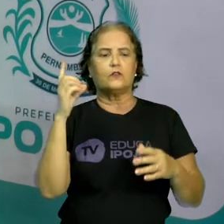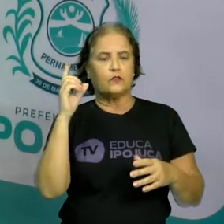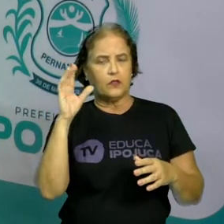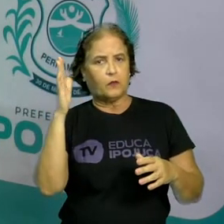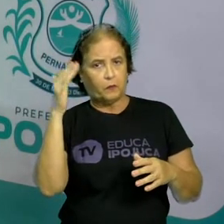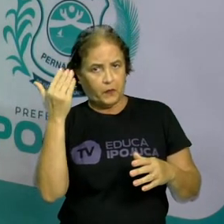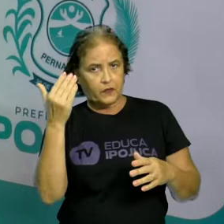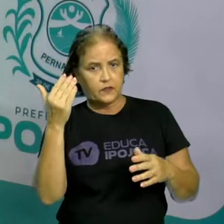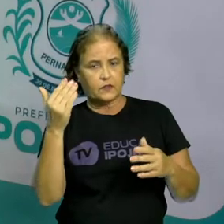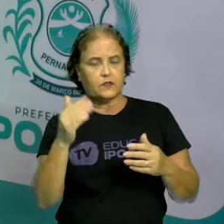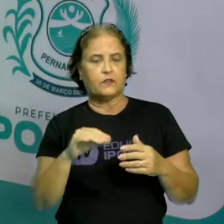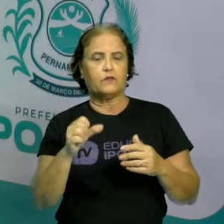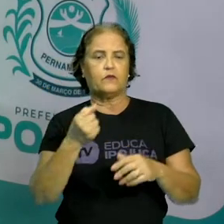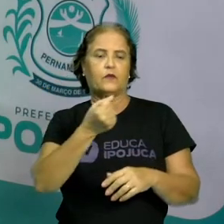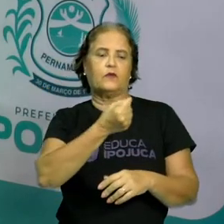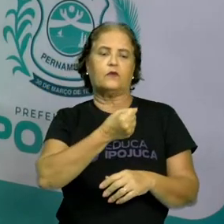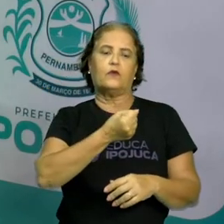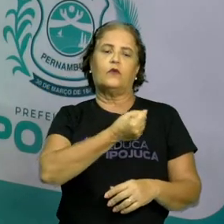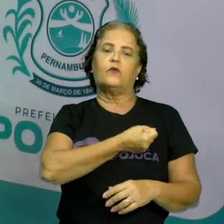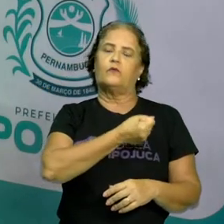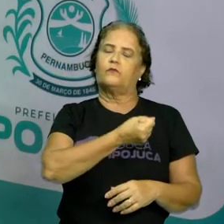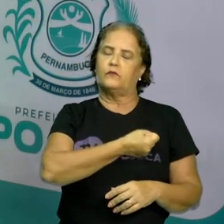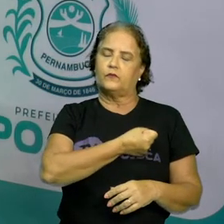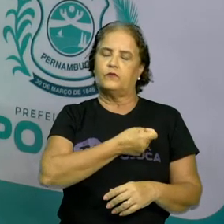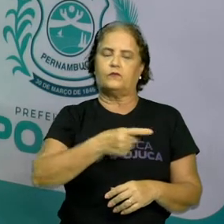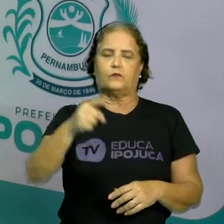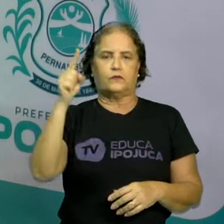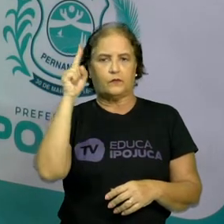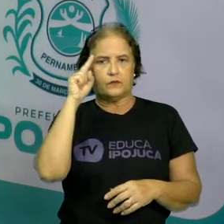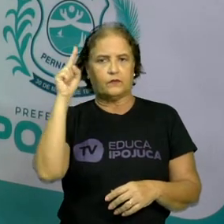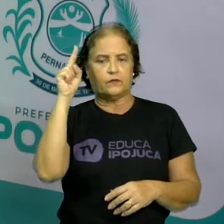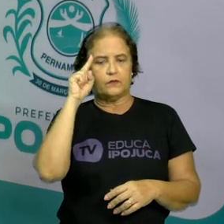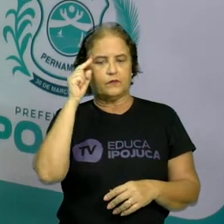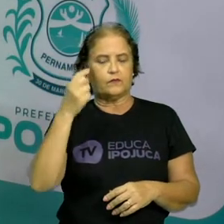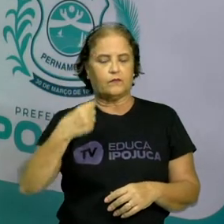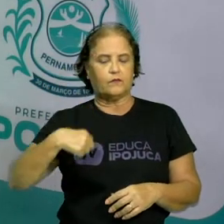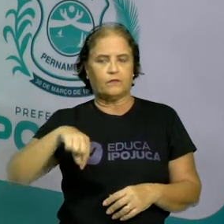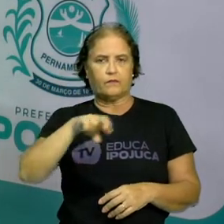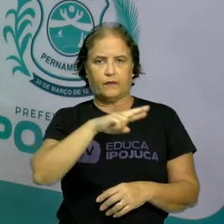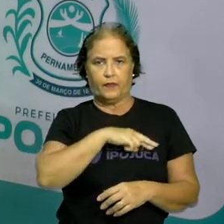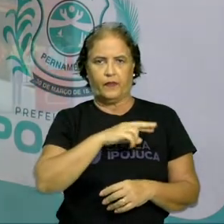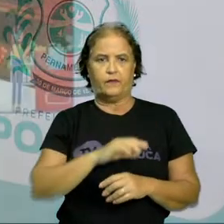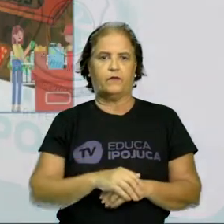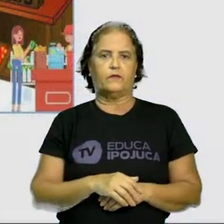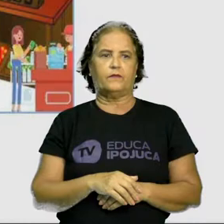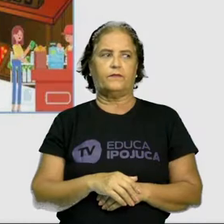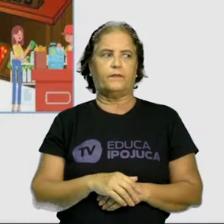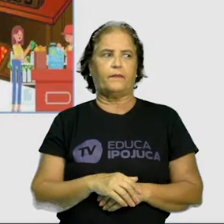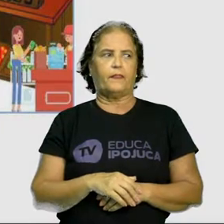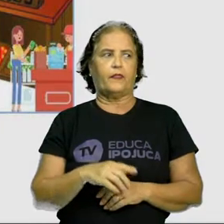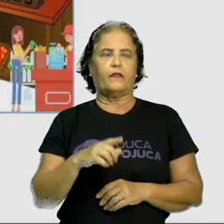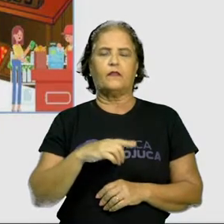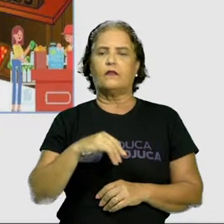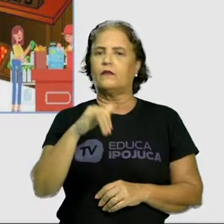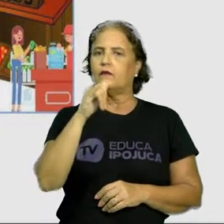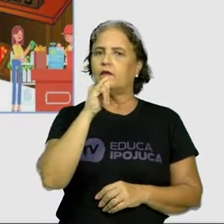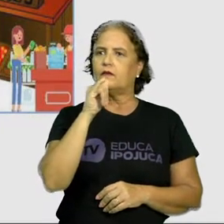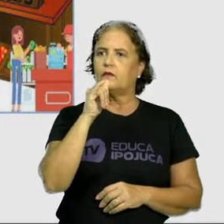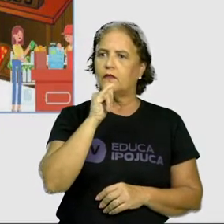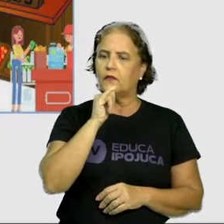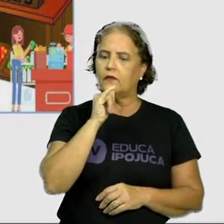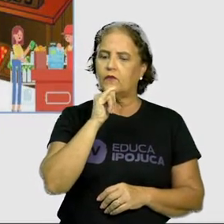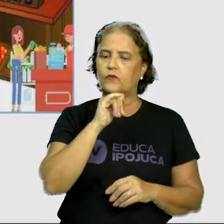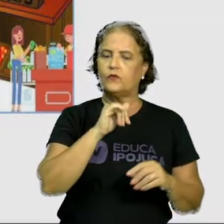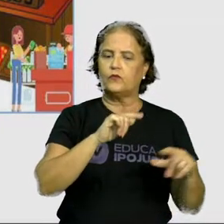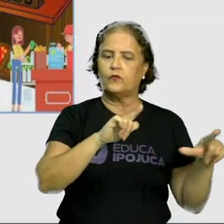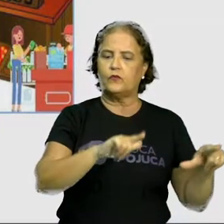presença dos números no nosso dia a dia. Bom, aqui nós temos alguns exemplos de alguns lugares onde